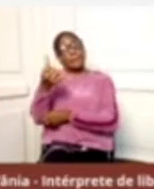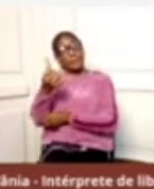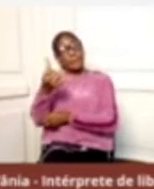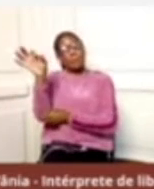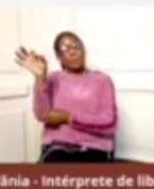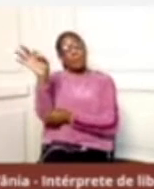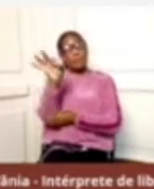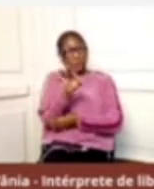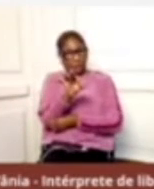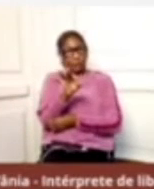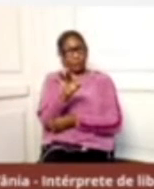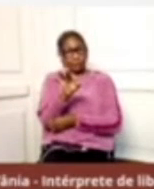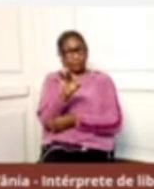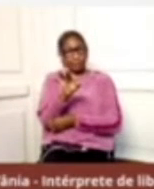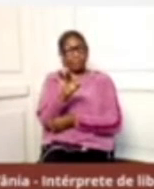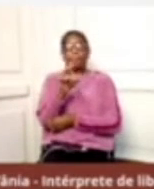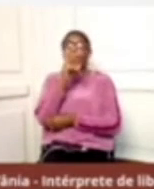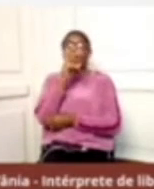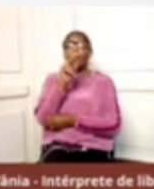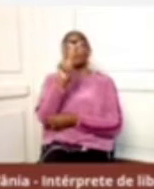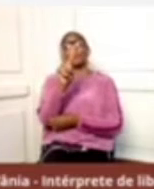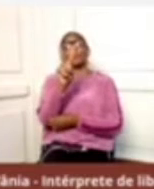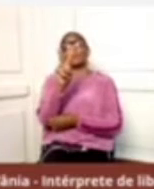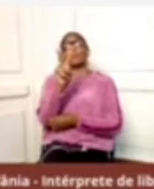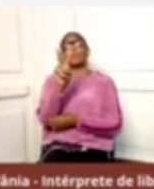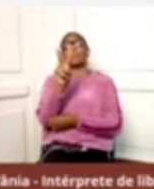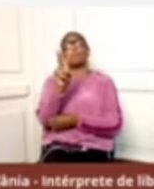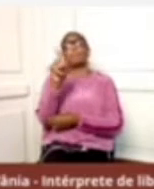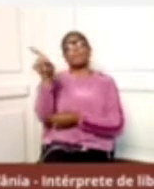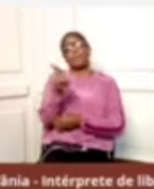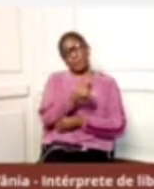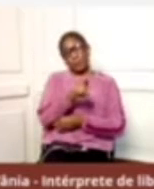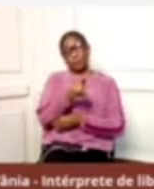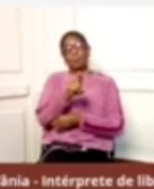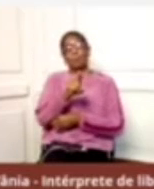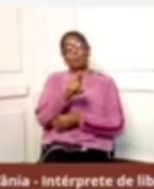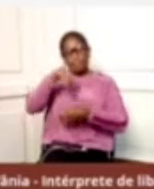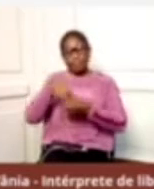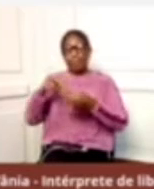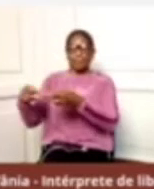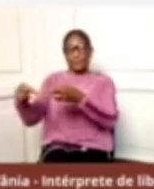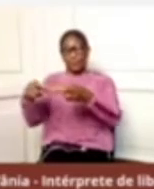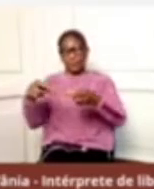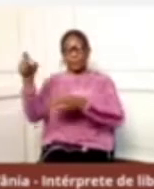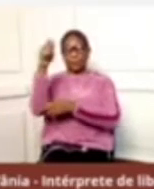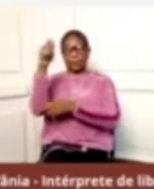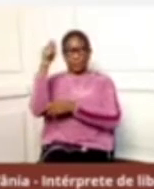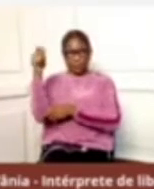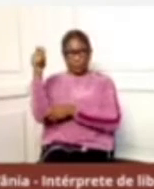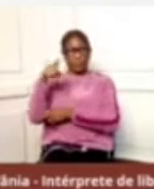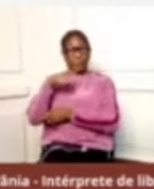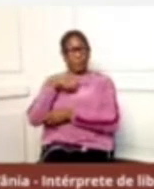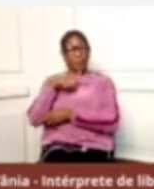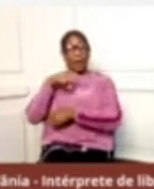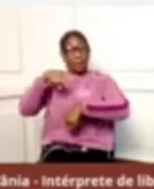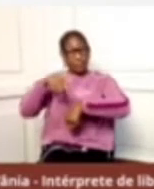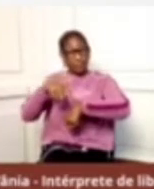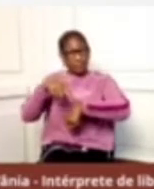portanto, dois terços dos municípios gaúchos com casos confirmados de coronavírus. E temos até o momento